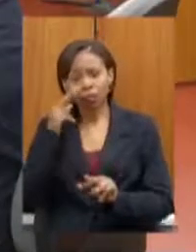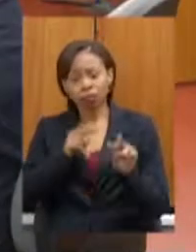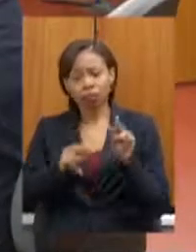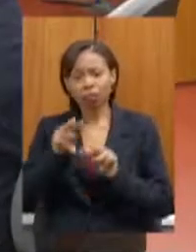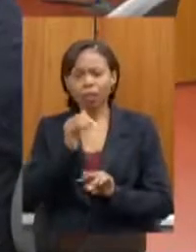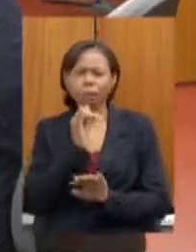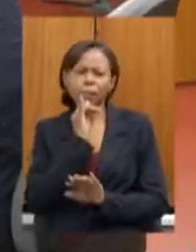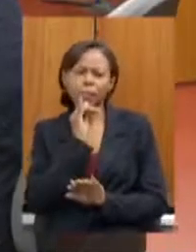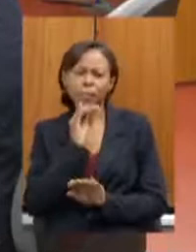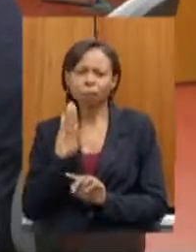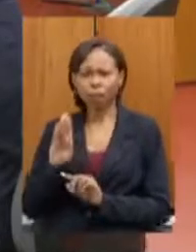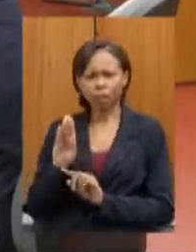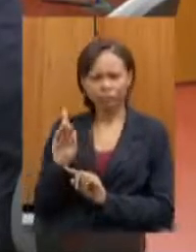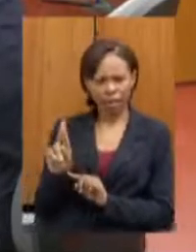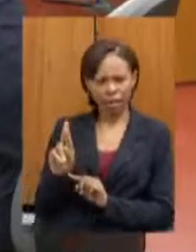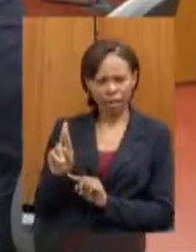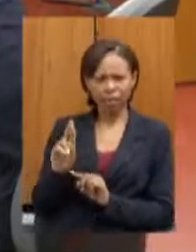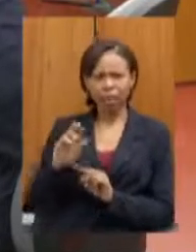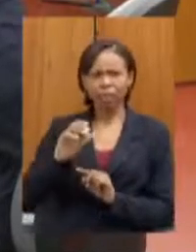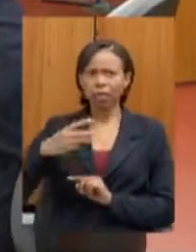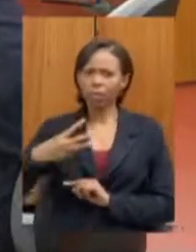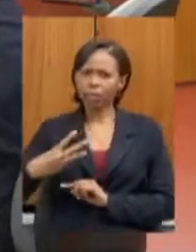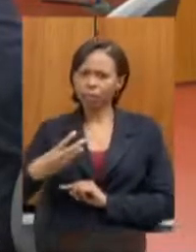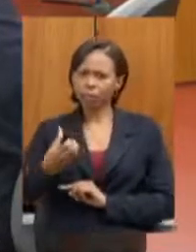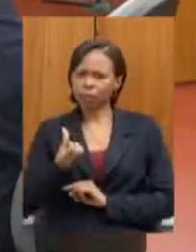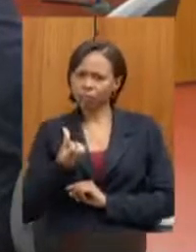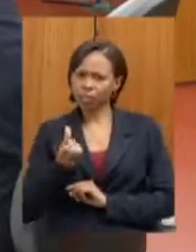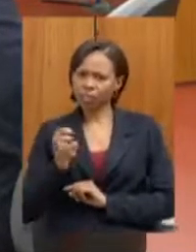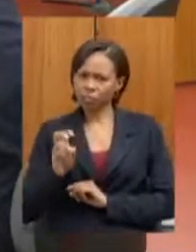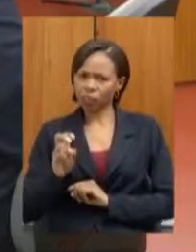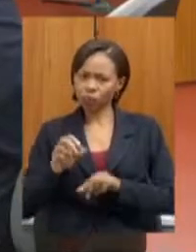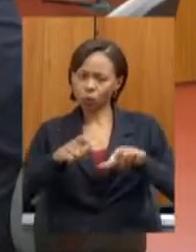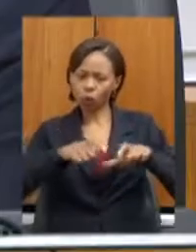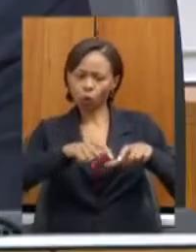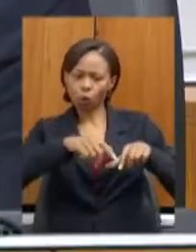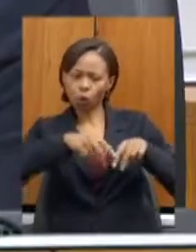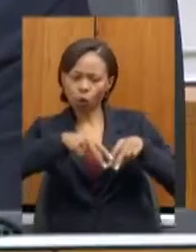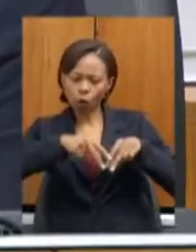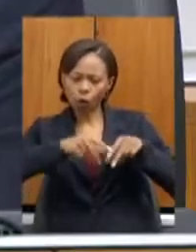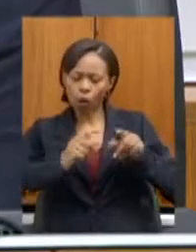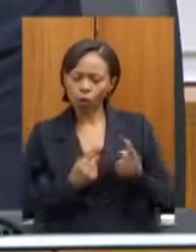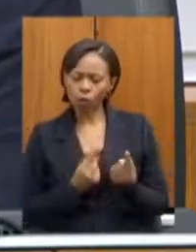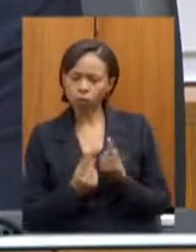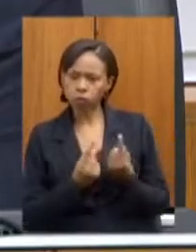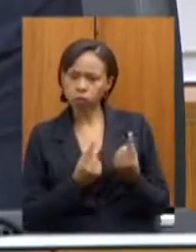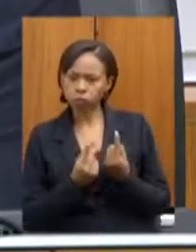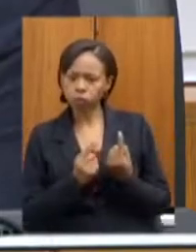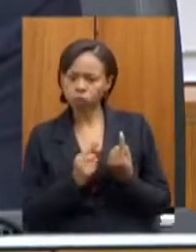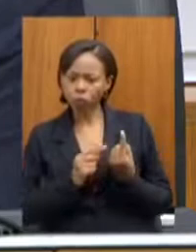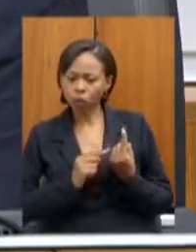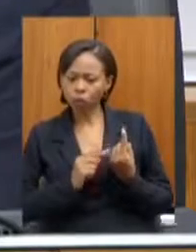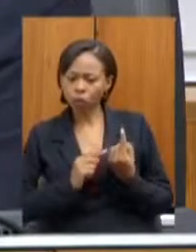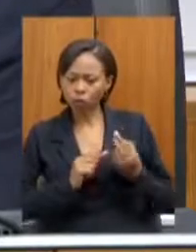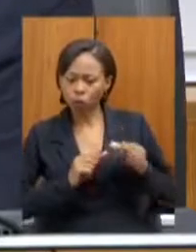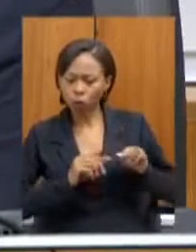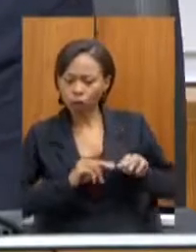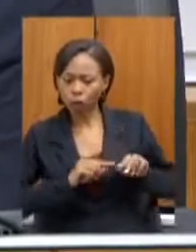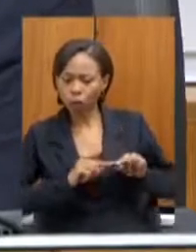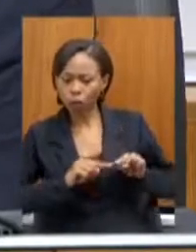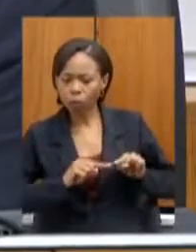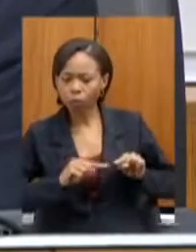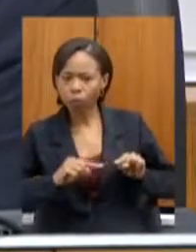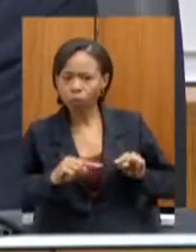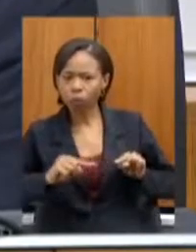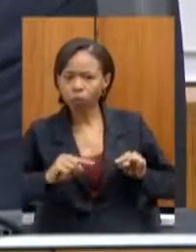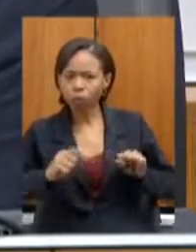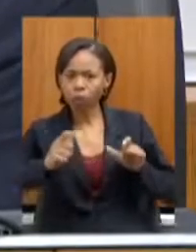trecho da BR-365 deve ser incluída no projeto. Feito isso, nós, então,